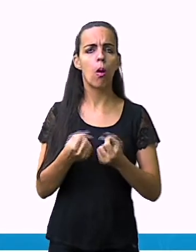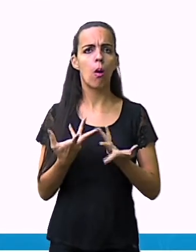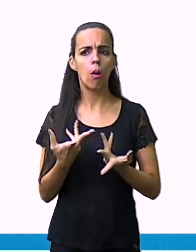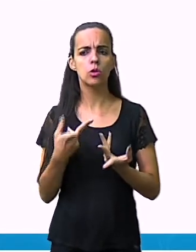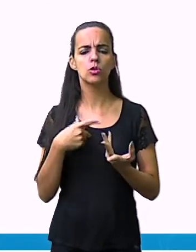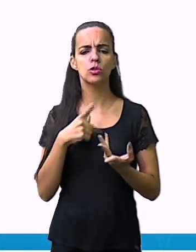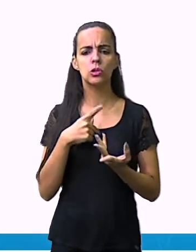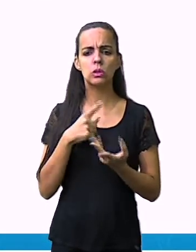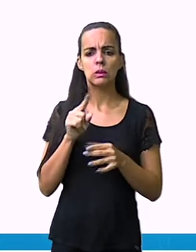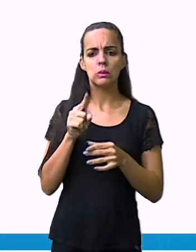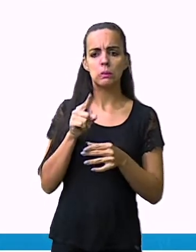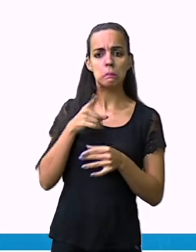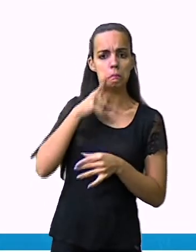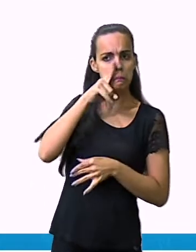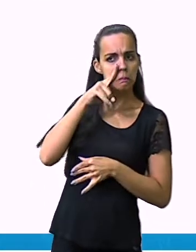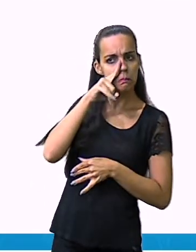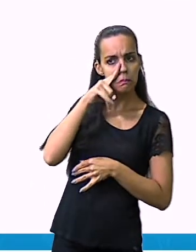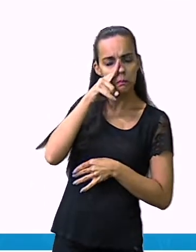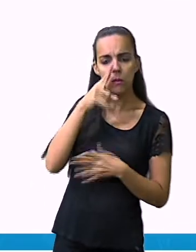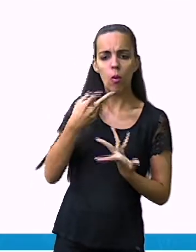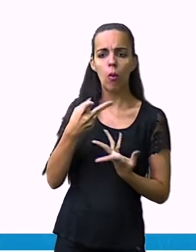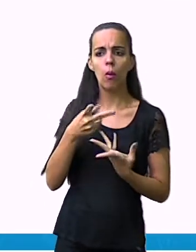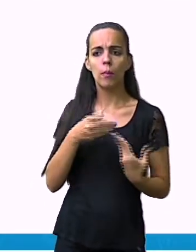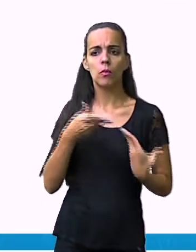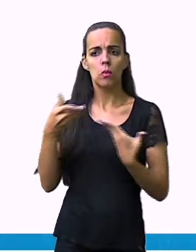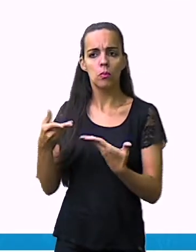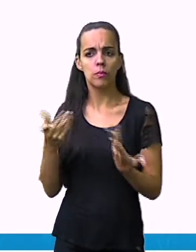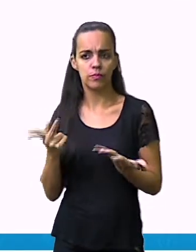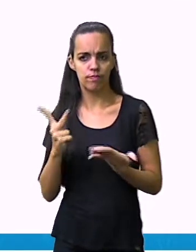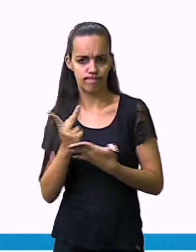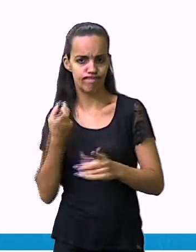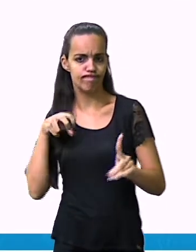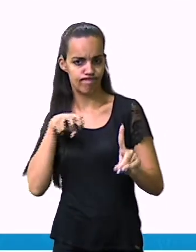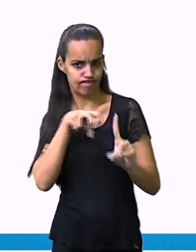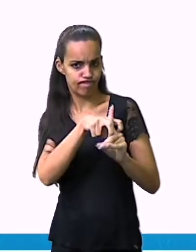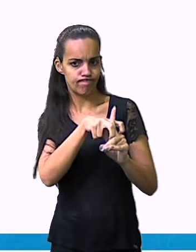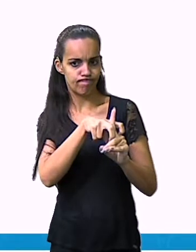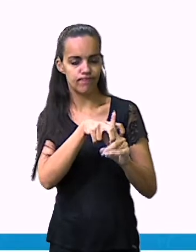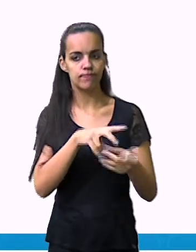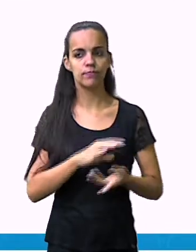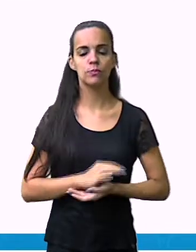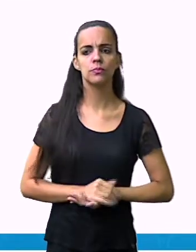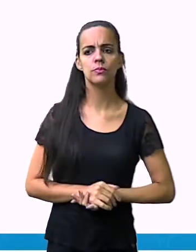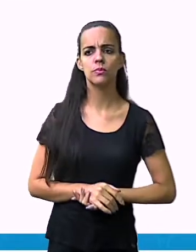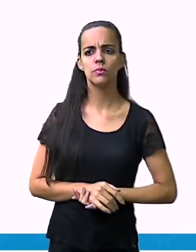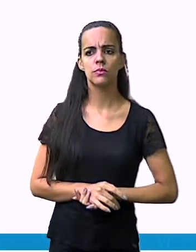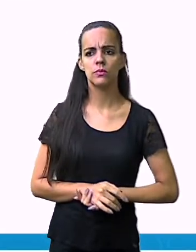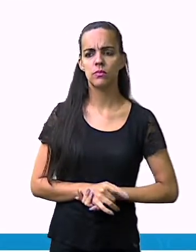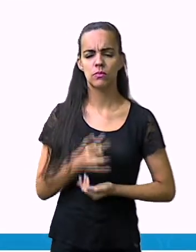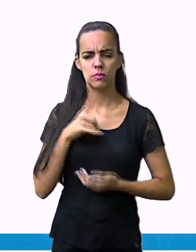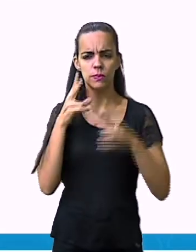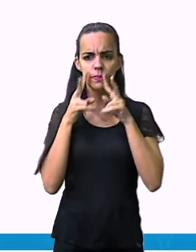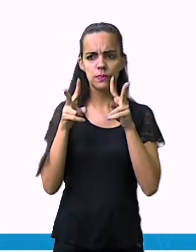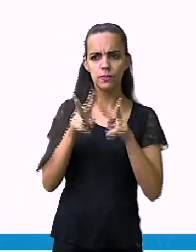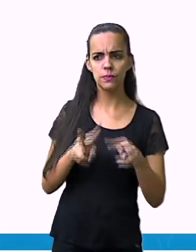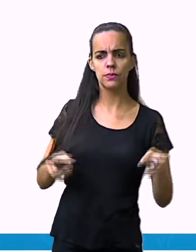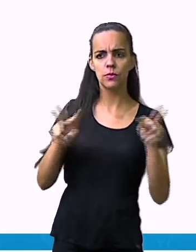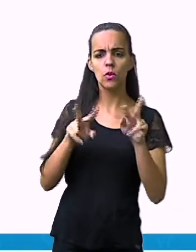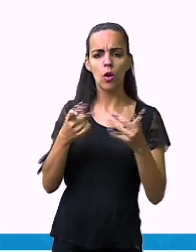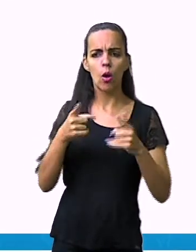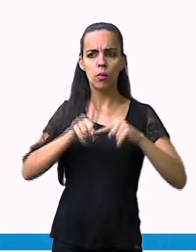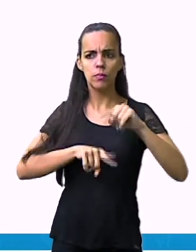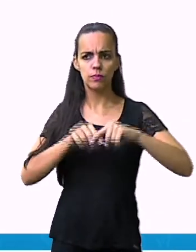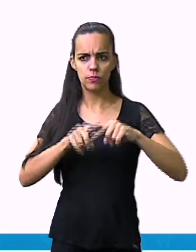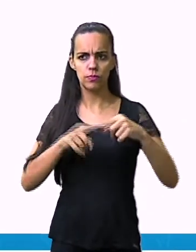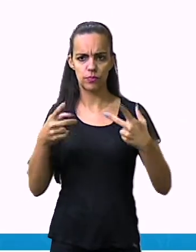risco, que é aquilo que te leva a sofrer um acidente? Vamos observar esses objetos